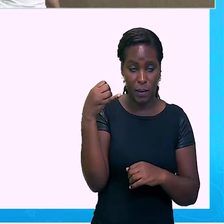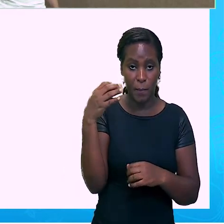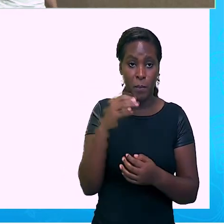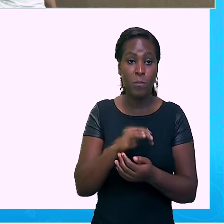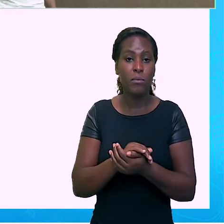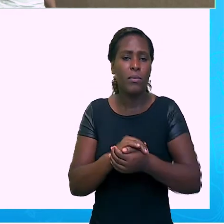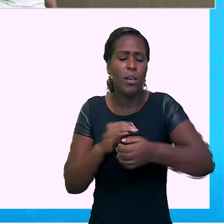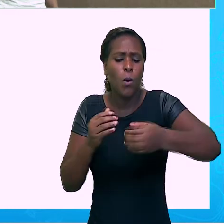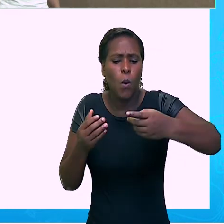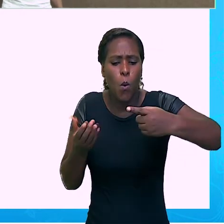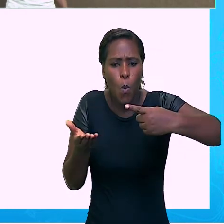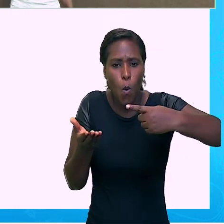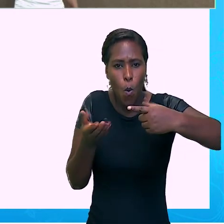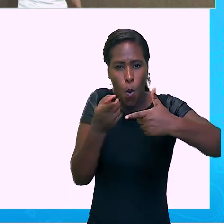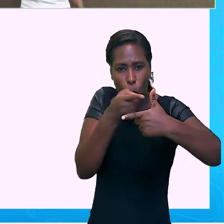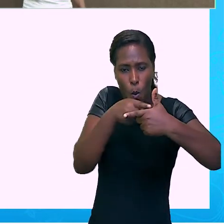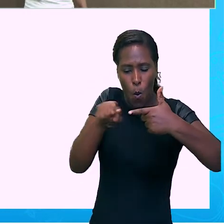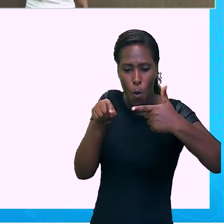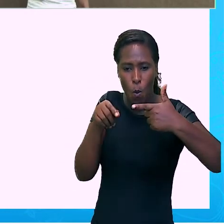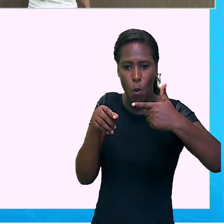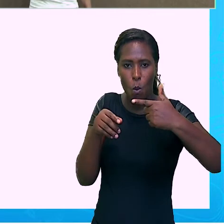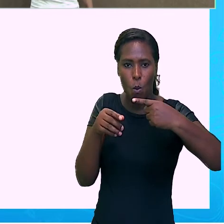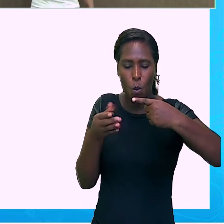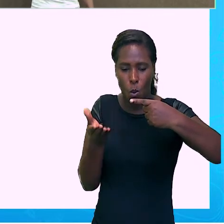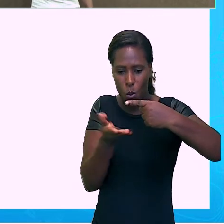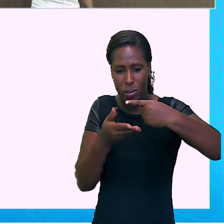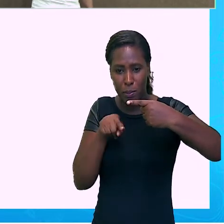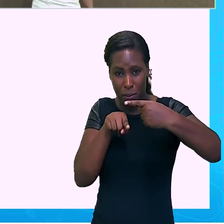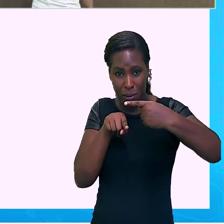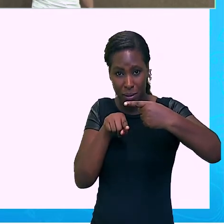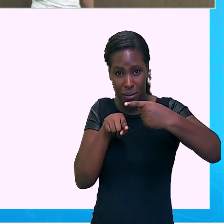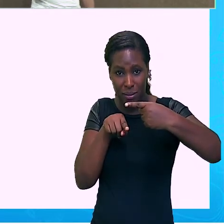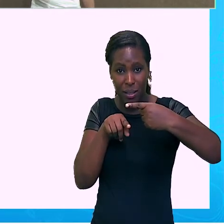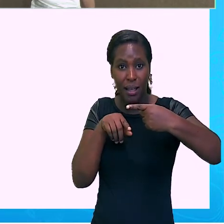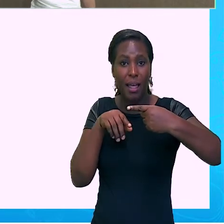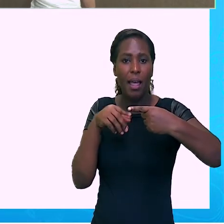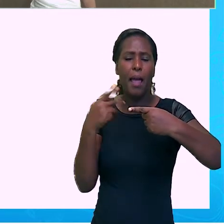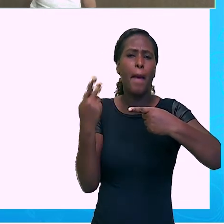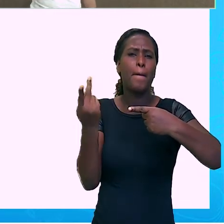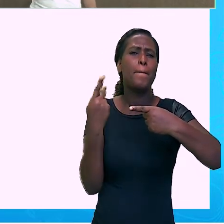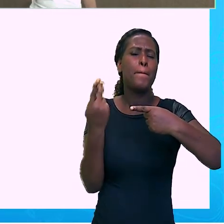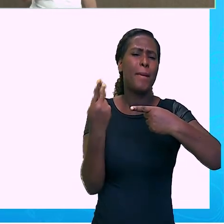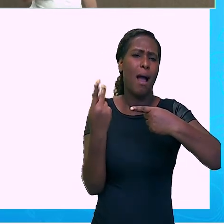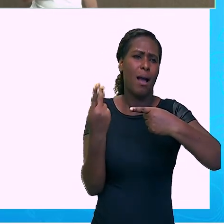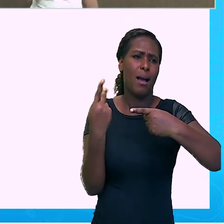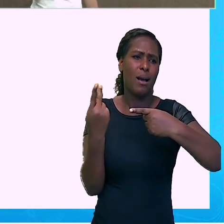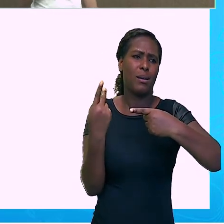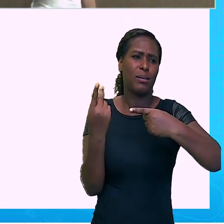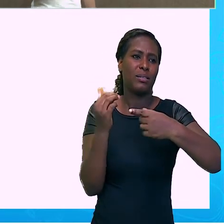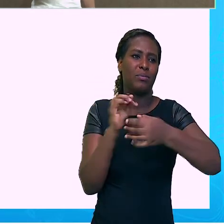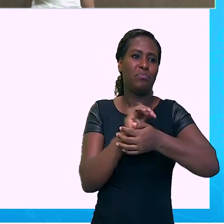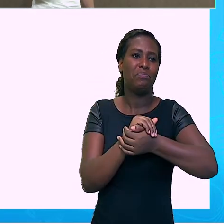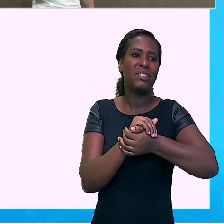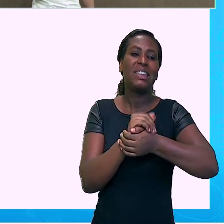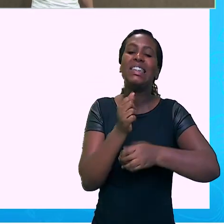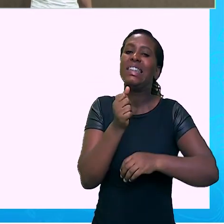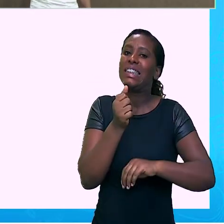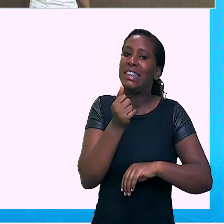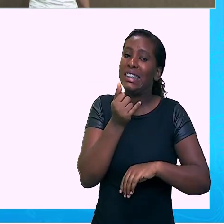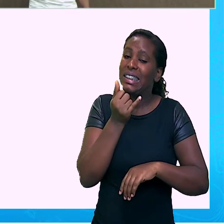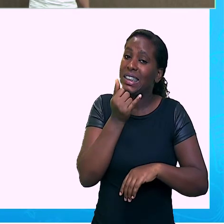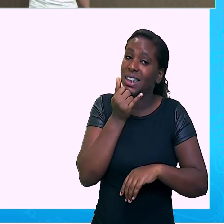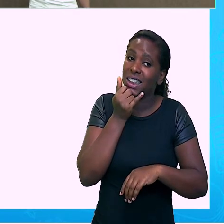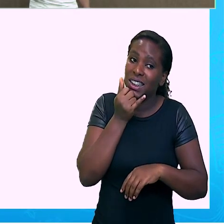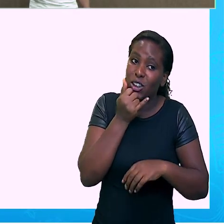que o meu resultado vai ser positivo. Só que esse meu expoente, ele está negativo. Então,